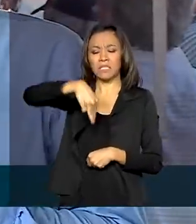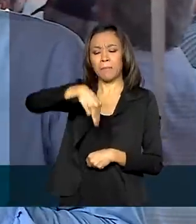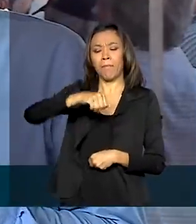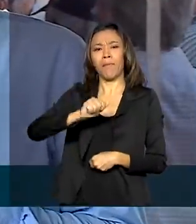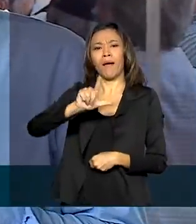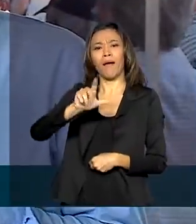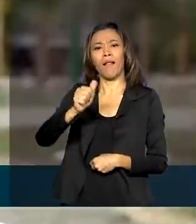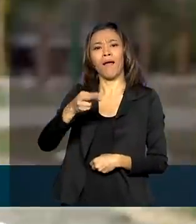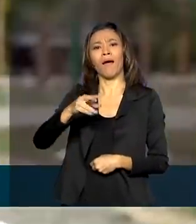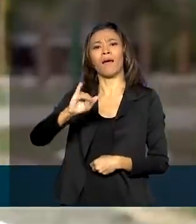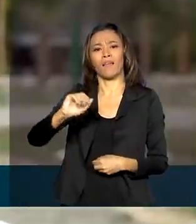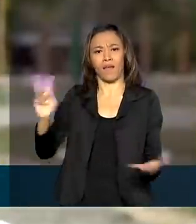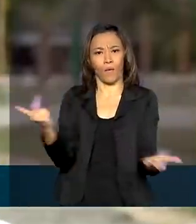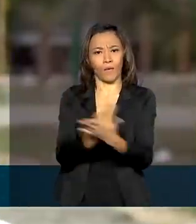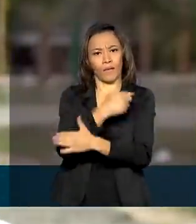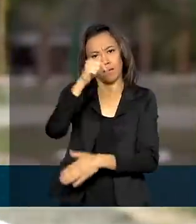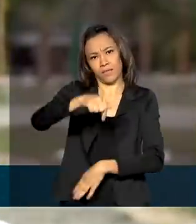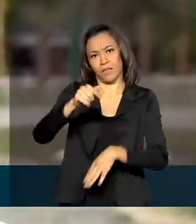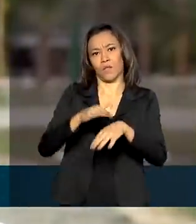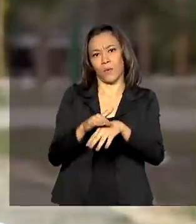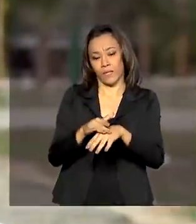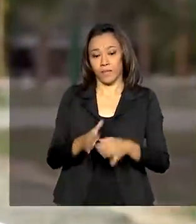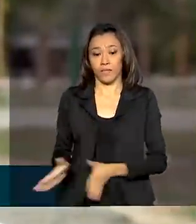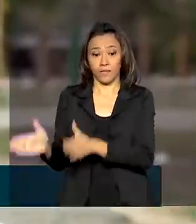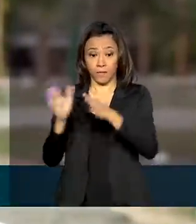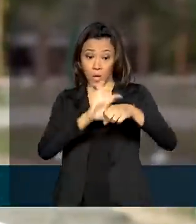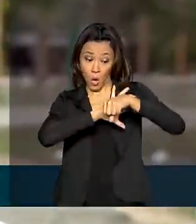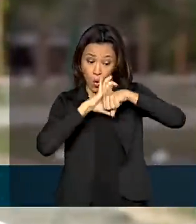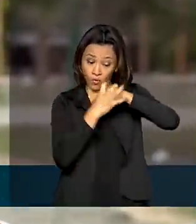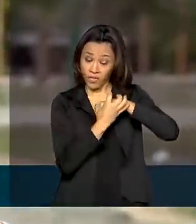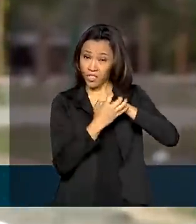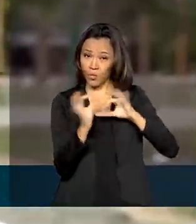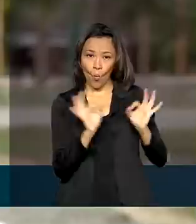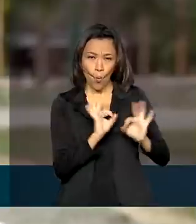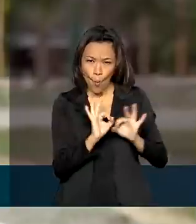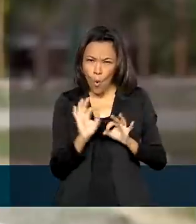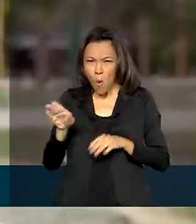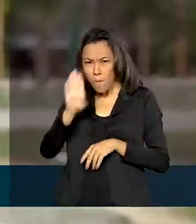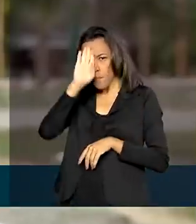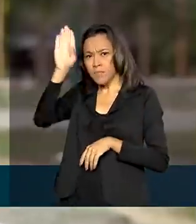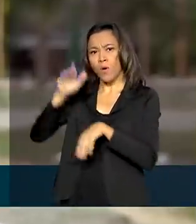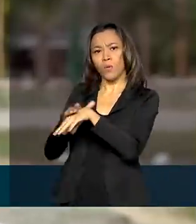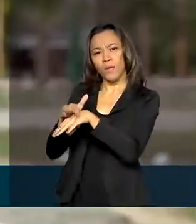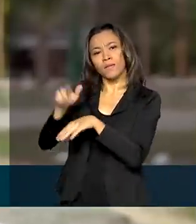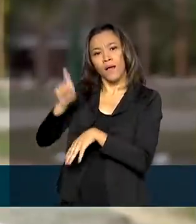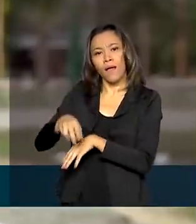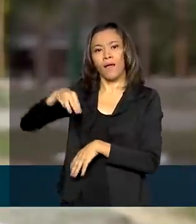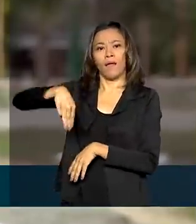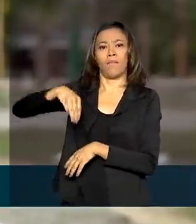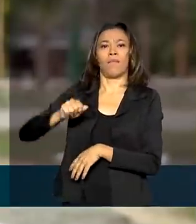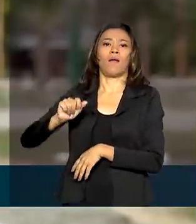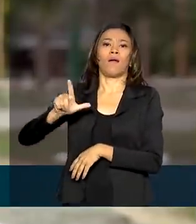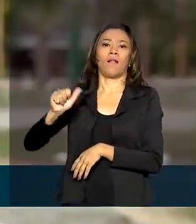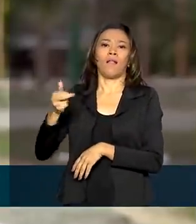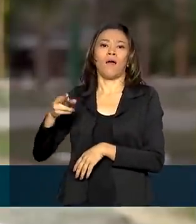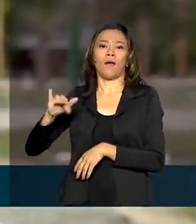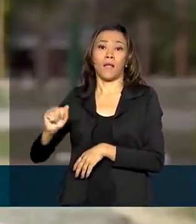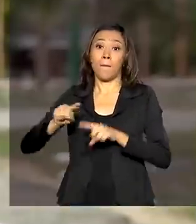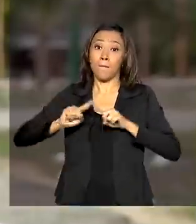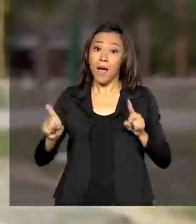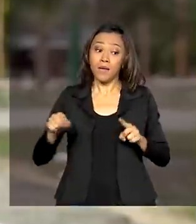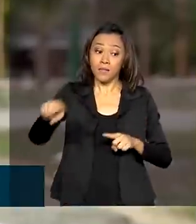que mais os acomete. Não tivemos tanto caso de covid, aqui o principal é a malária. Mas a população indígena tem mudado seus hábitos